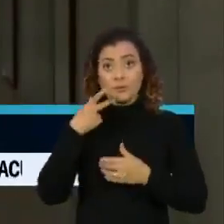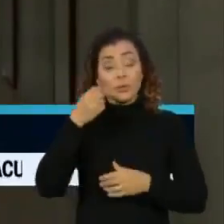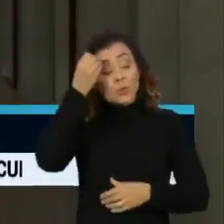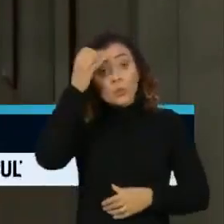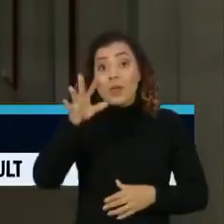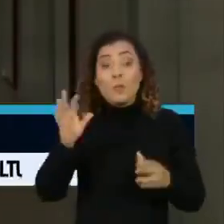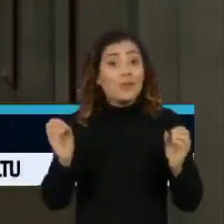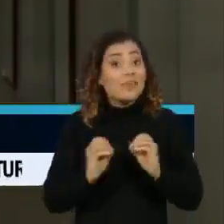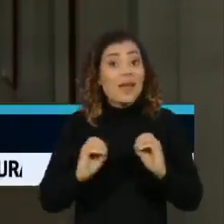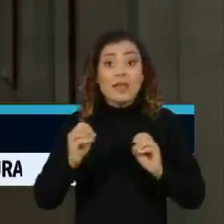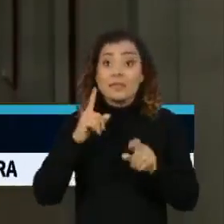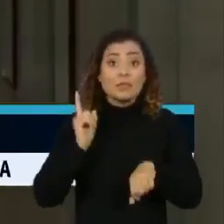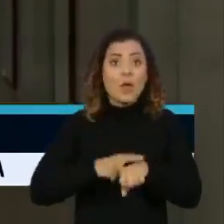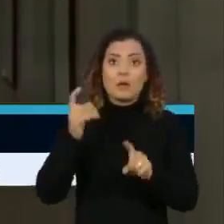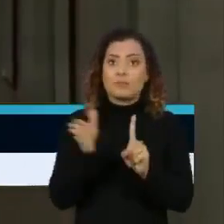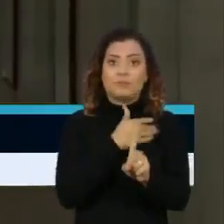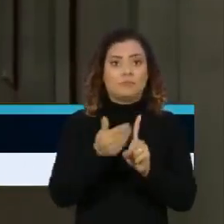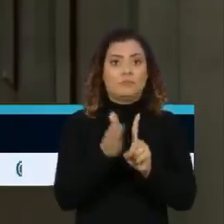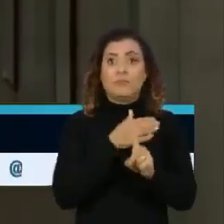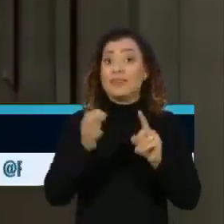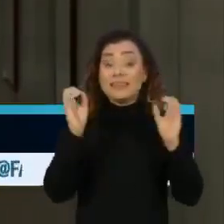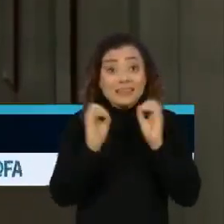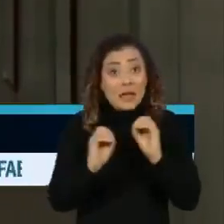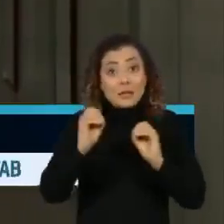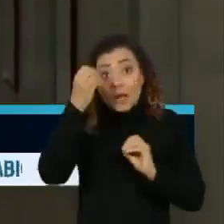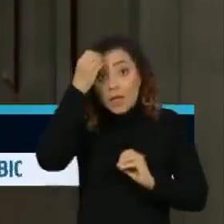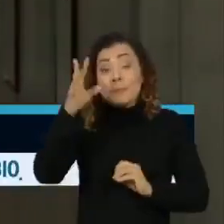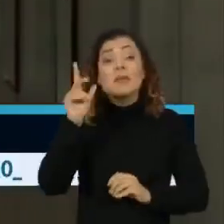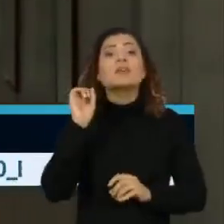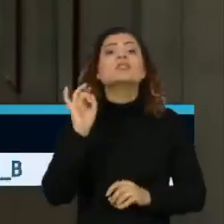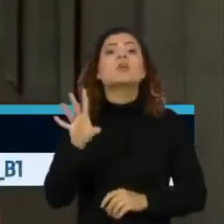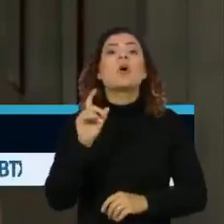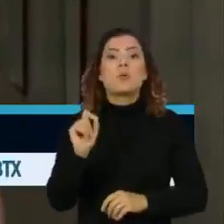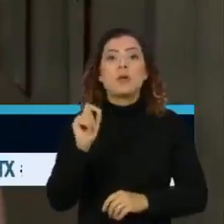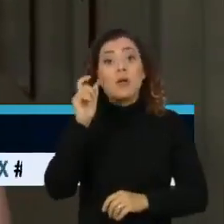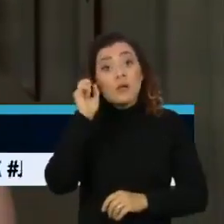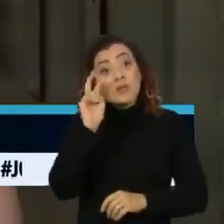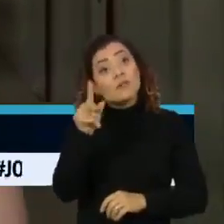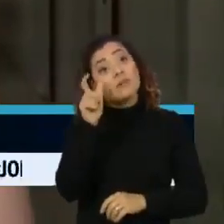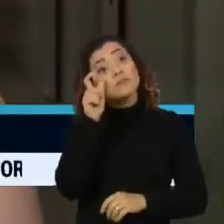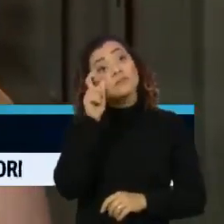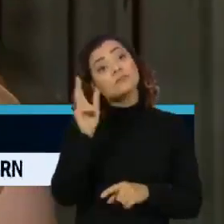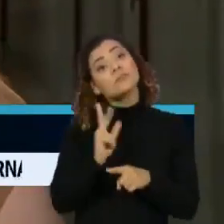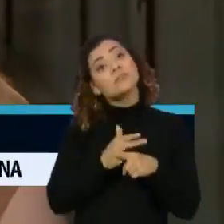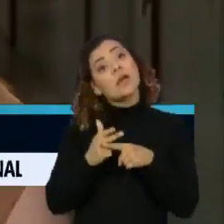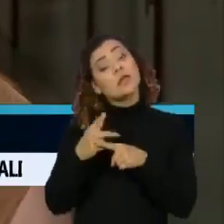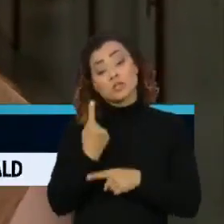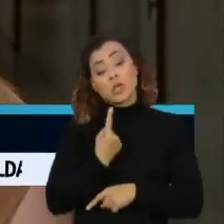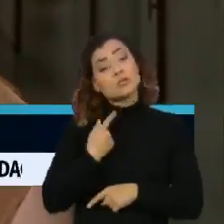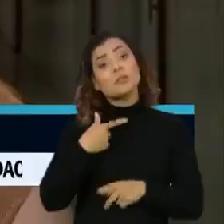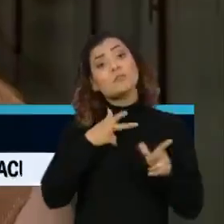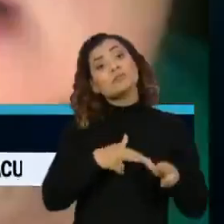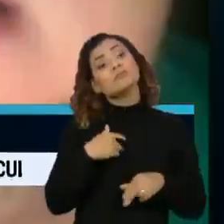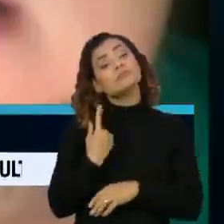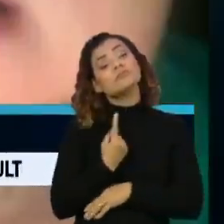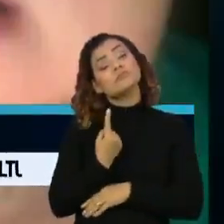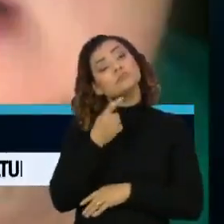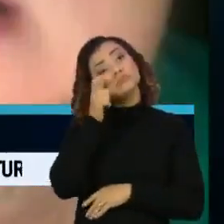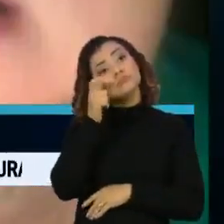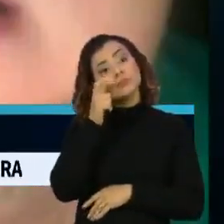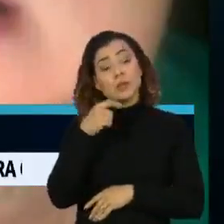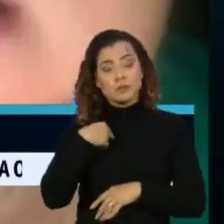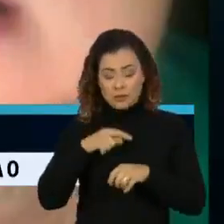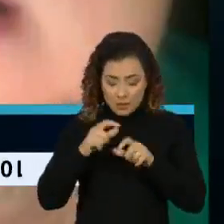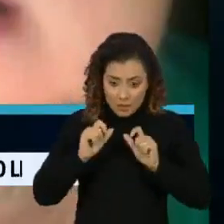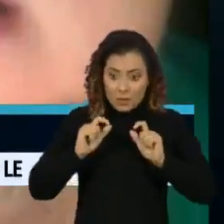recorda do momento das agressões e que a última lembrança foi quando estava assistindo a uma série, deitada sozinha no quarto. Ao